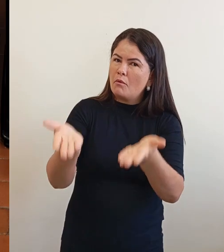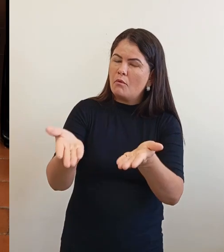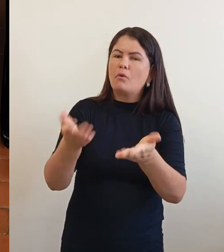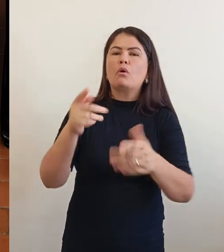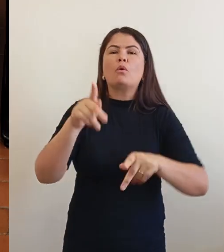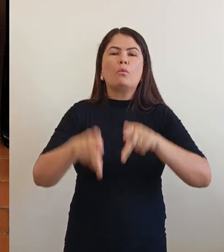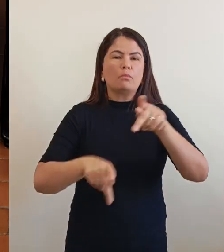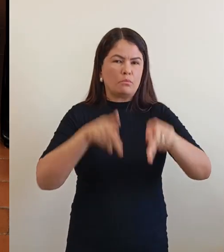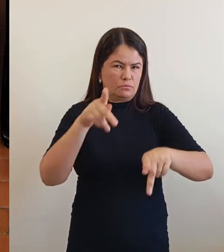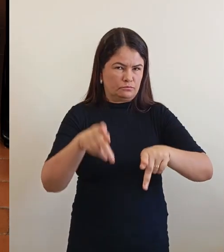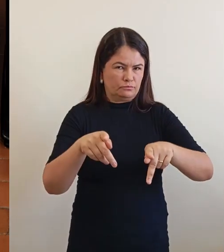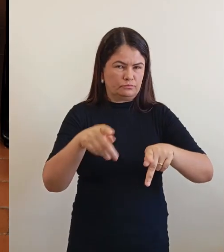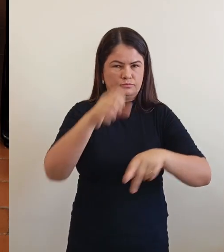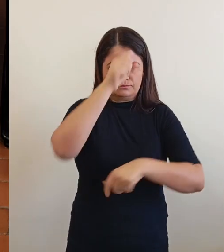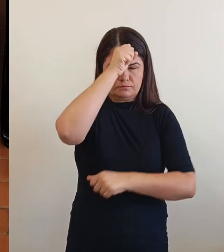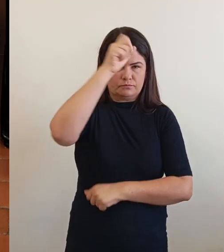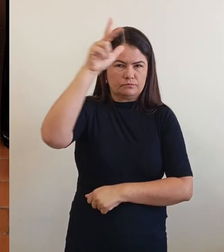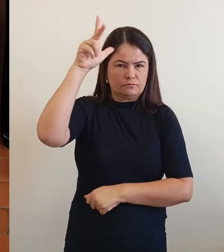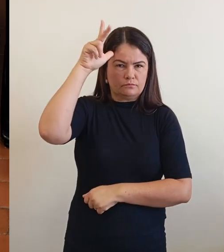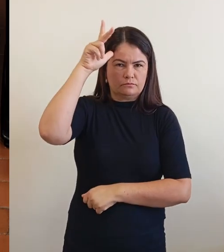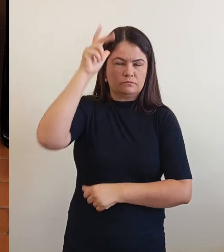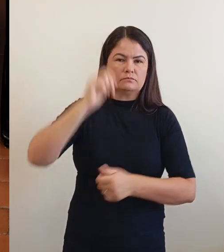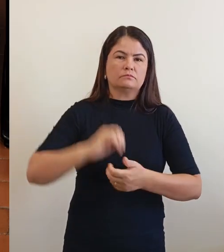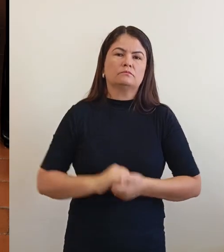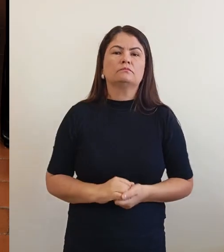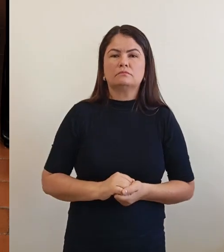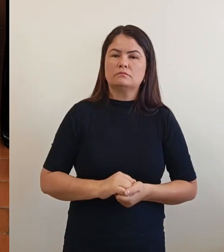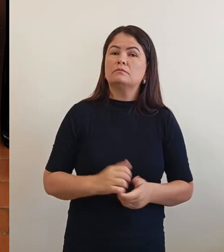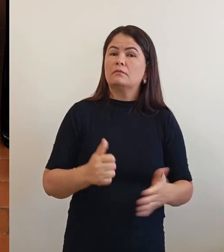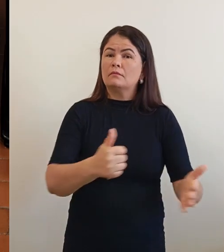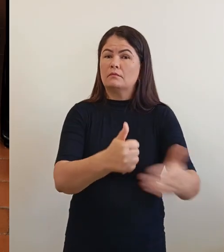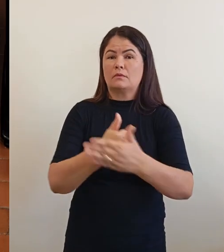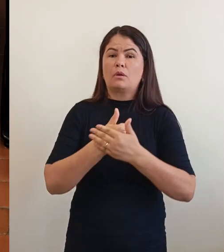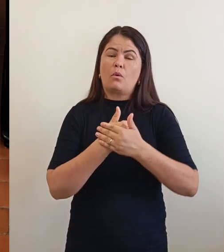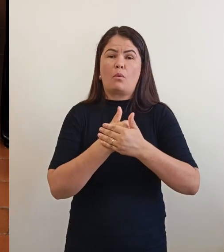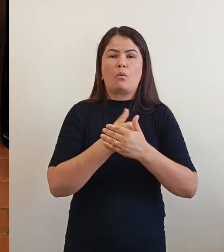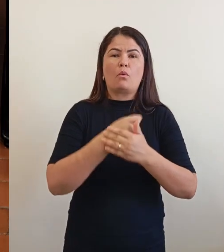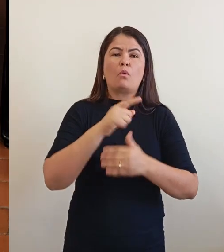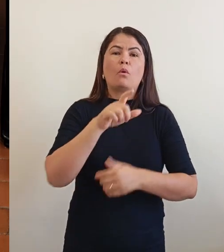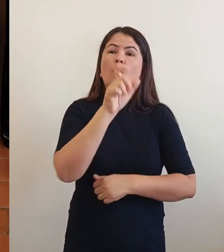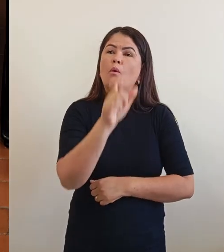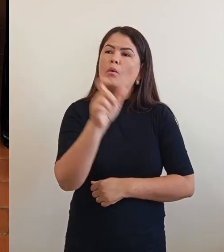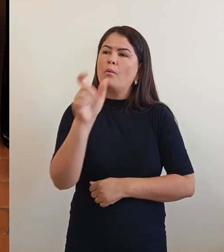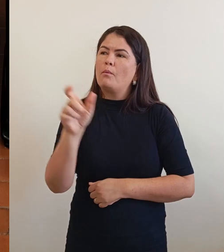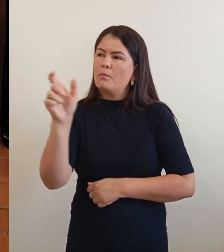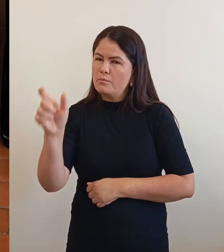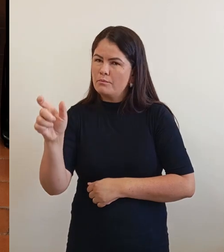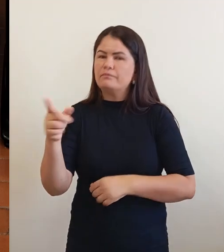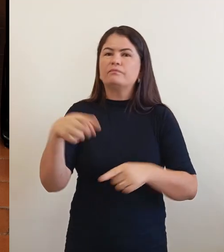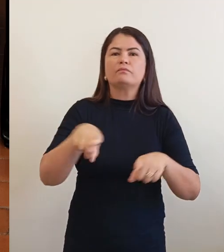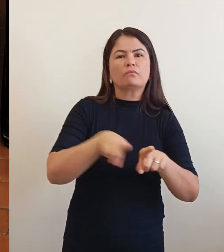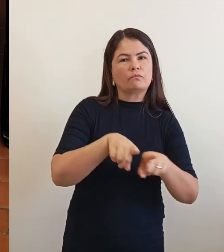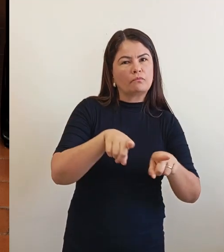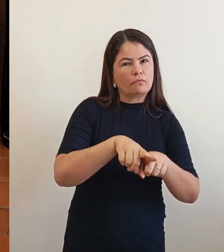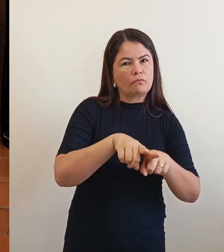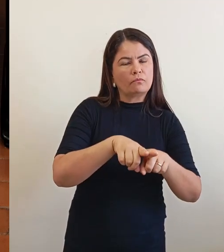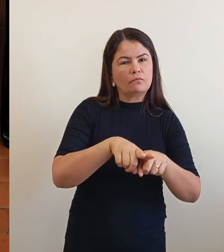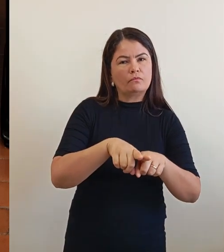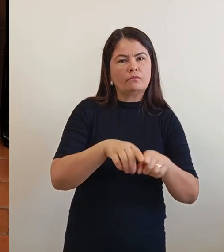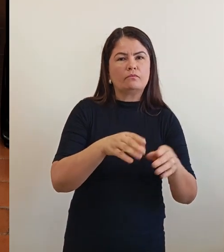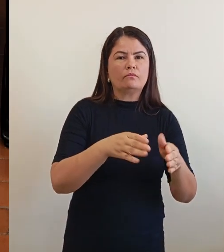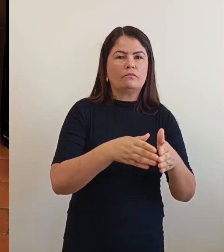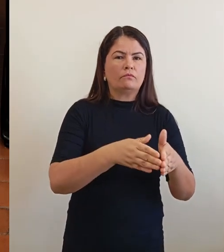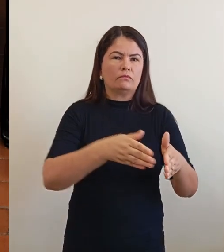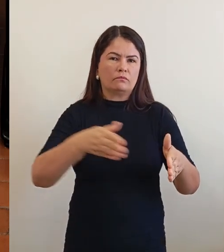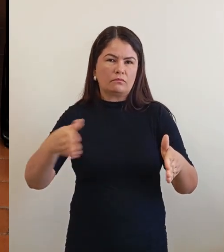povo aqui do nosso município. E acolher outras pessoas também. Vamos então ao bloco